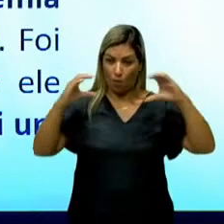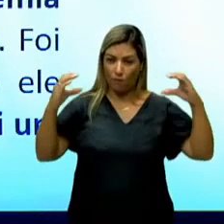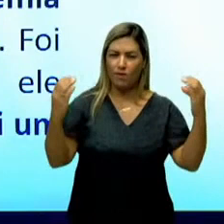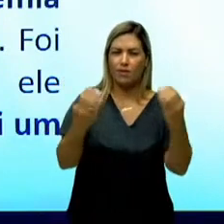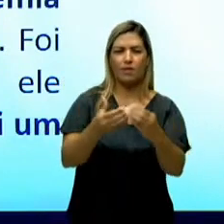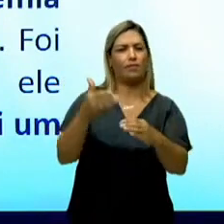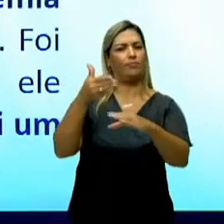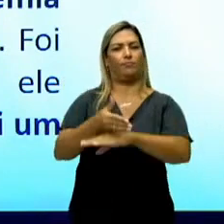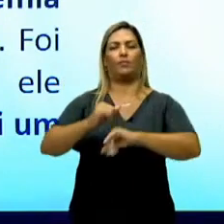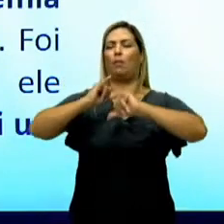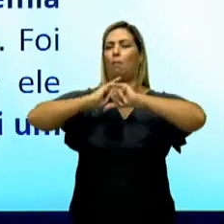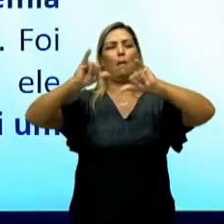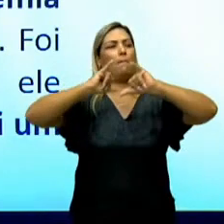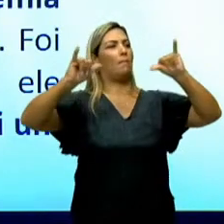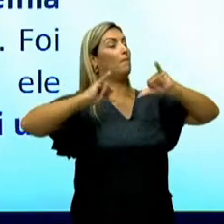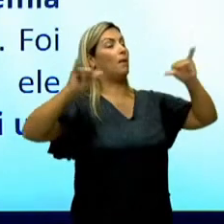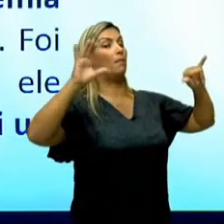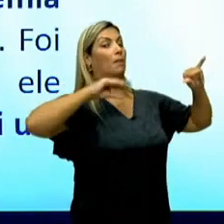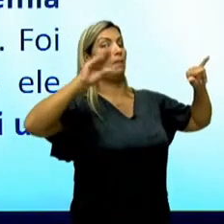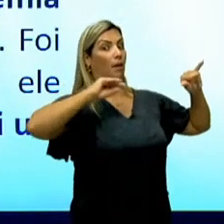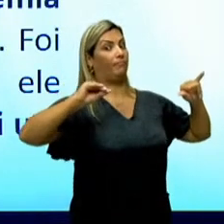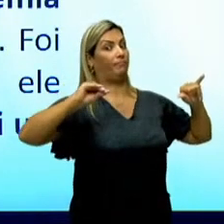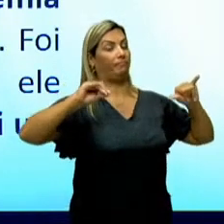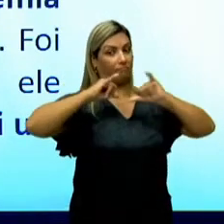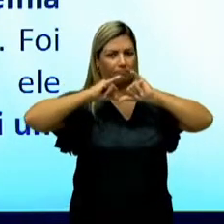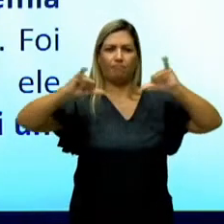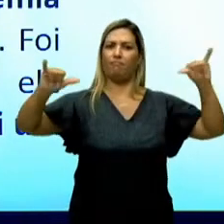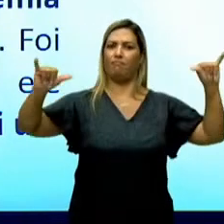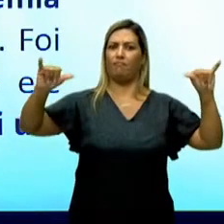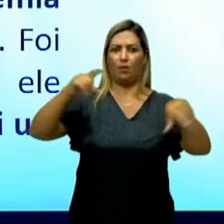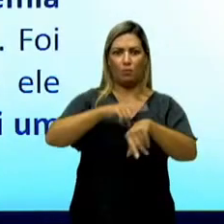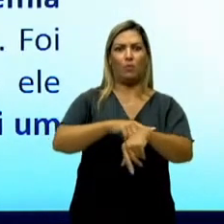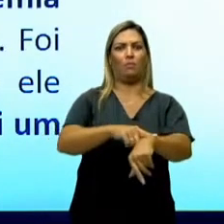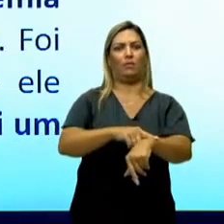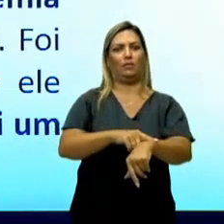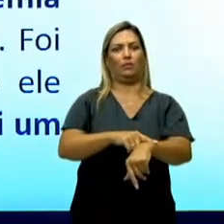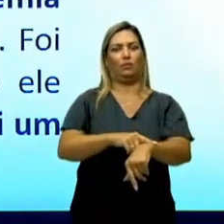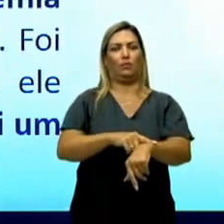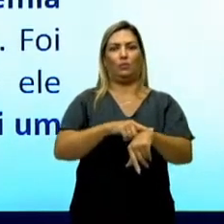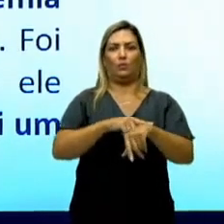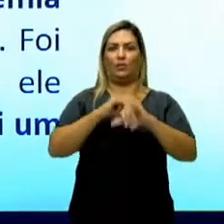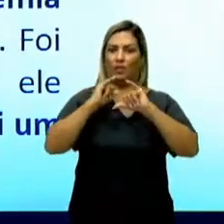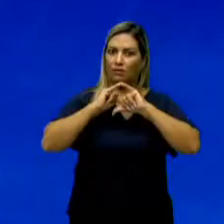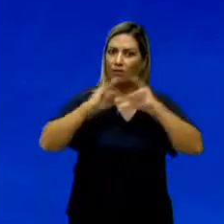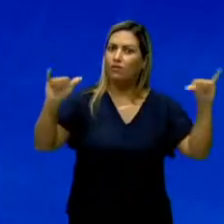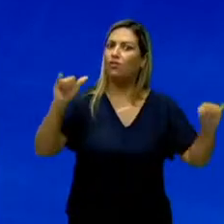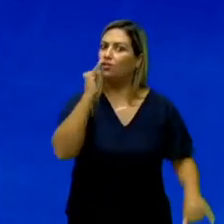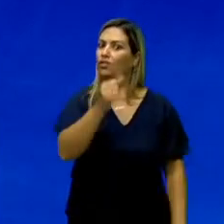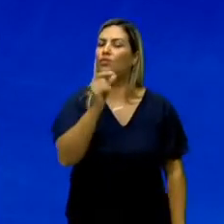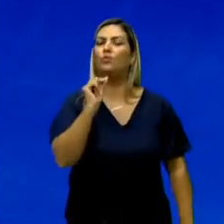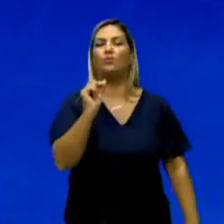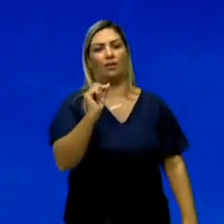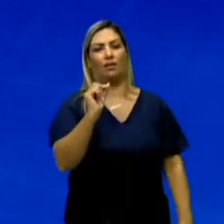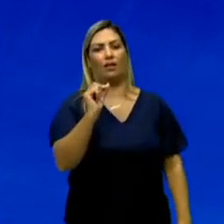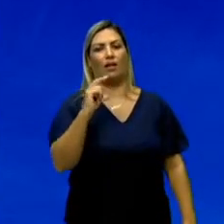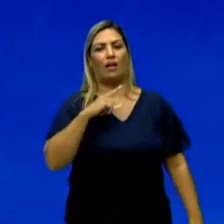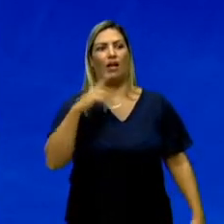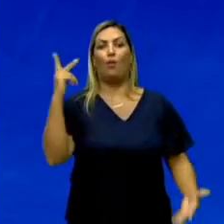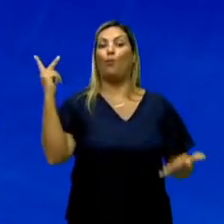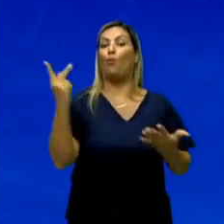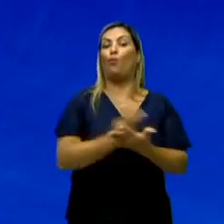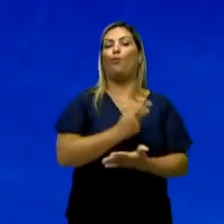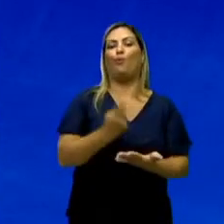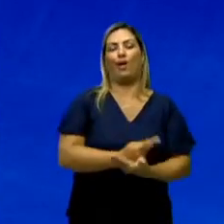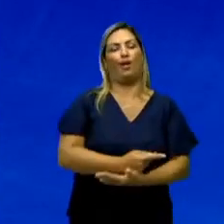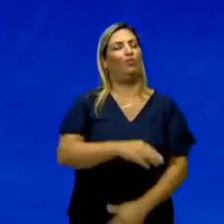né? E faz uma declaração muito, vamos dizer assim, para a época, muito arrebatadora, quando ele diz que foi um equívoco